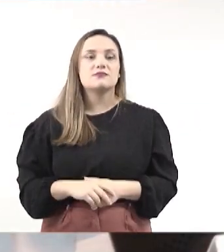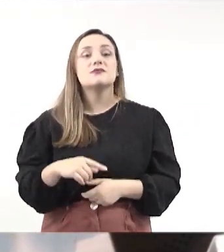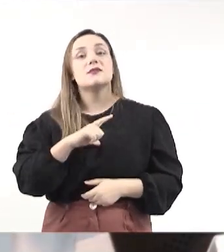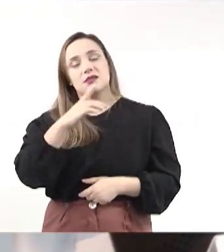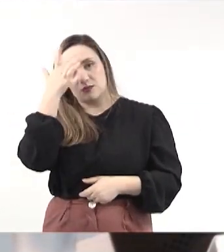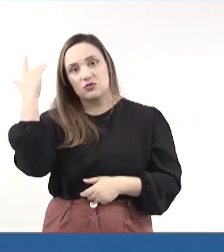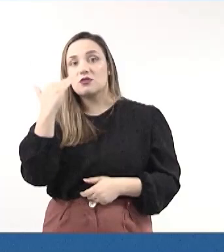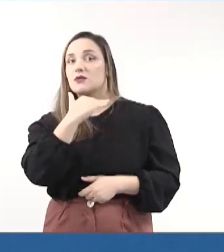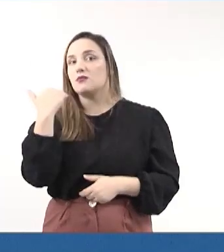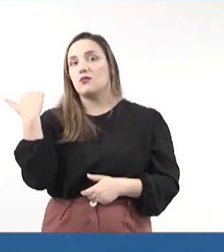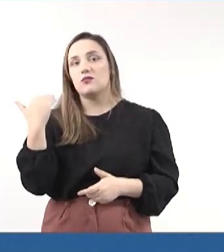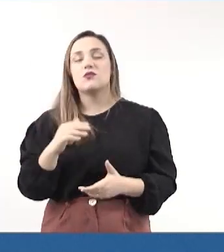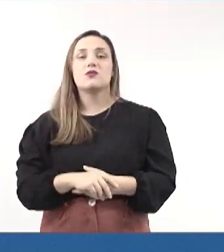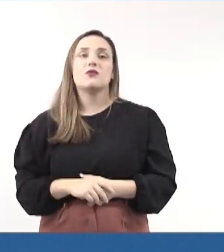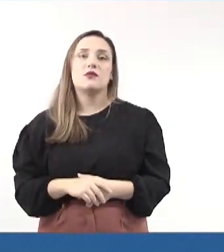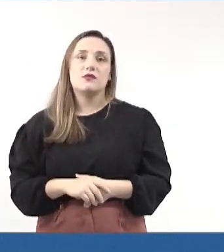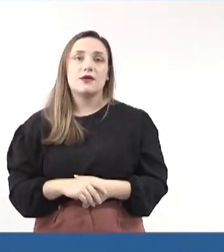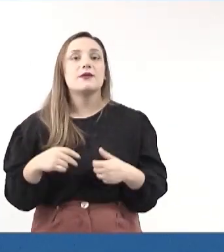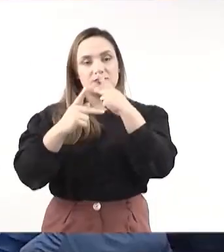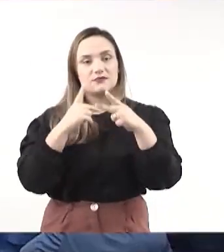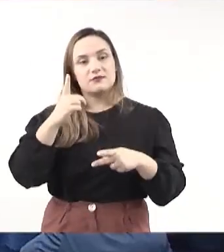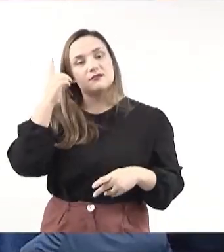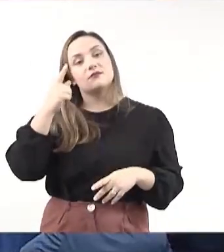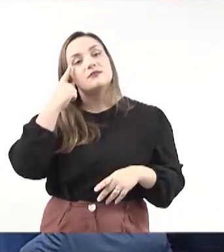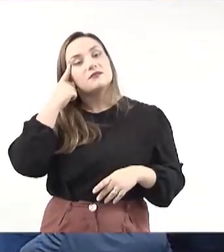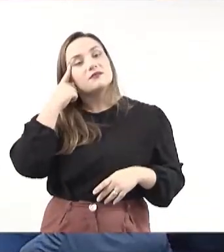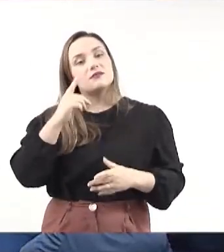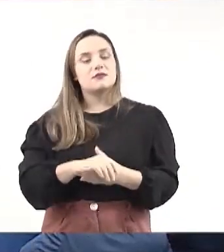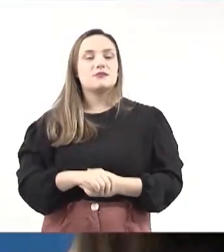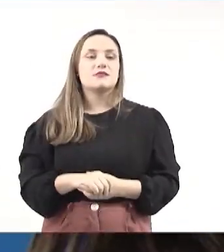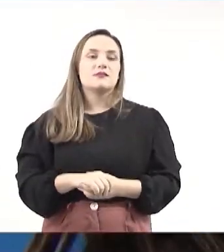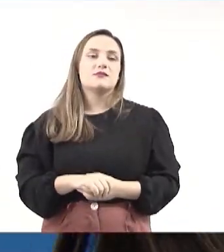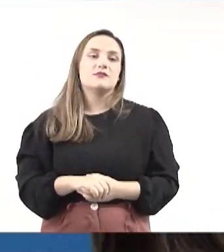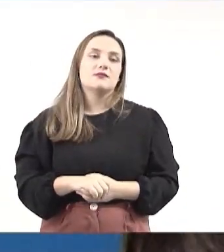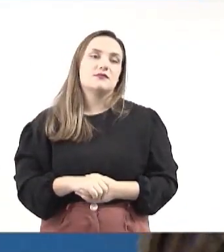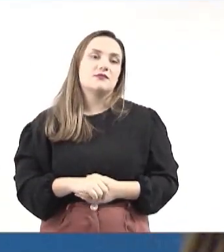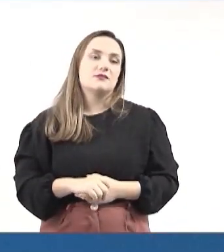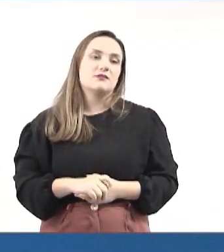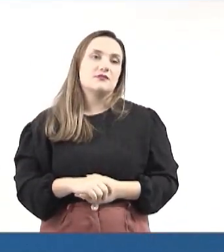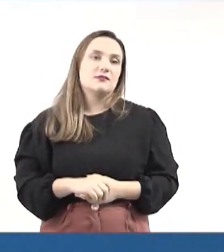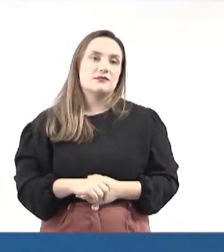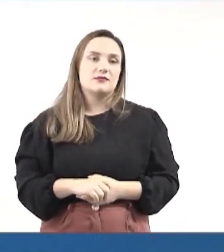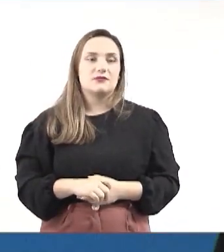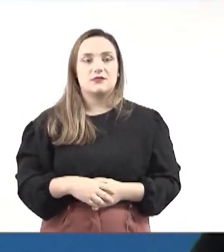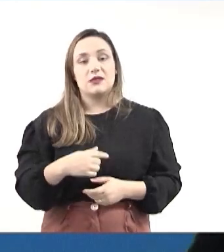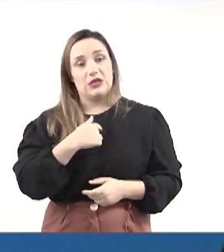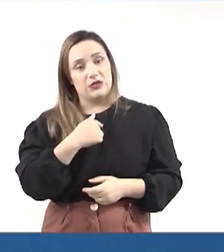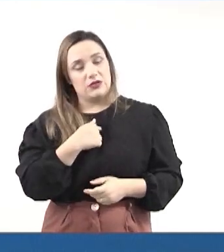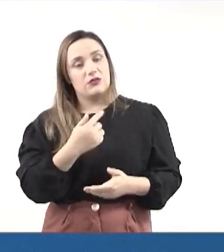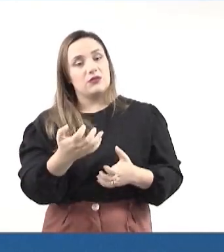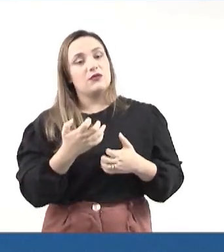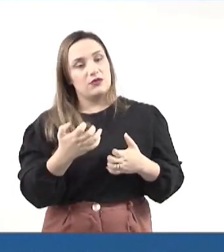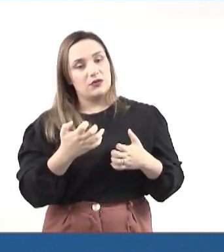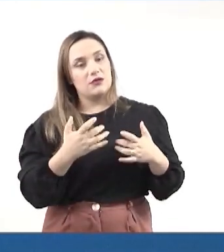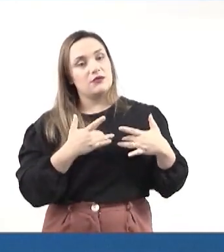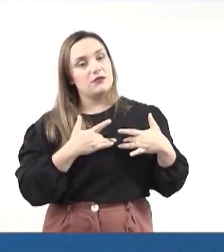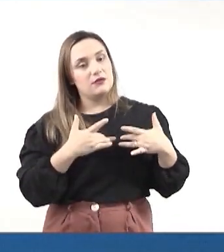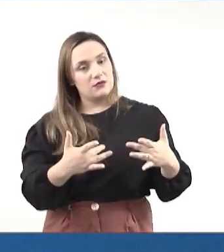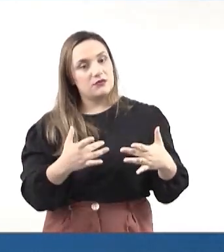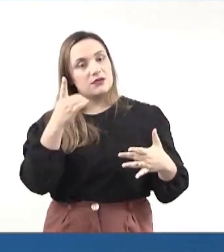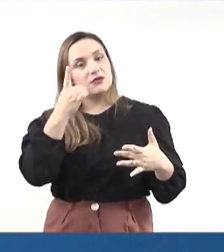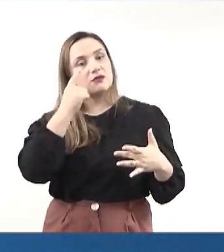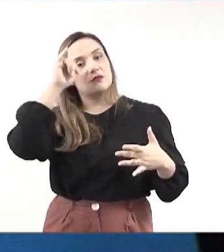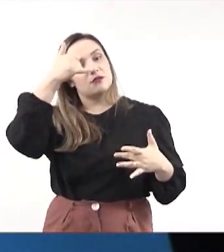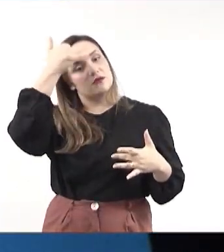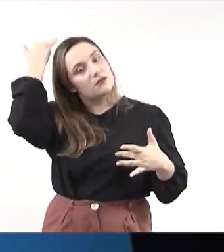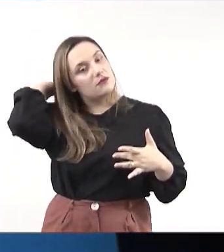vítimas fatais. Então, nós temos, sim, que tomar providência. Senhor presidente, eu gostaria aqui de me solidarizar, aqui, aos deputados Júnior